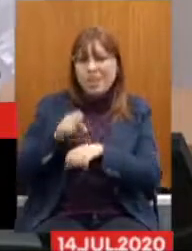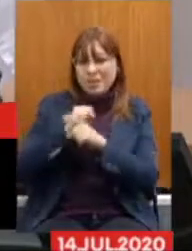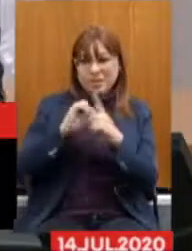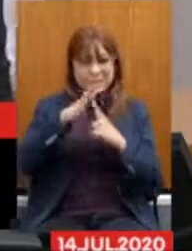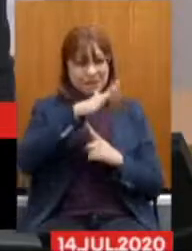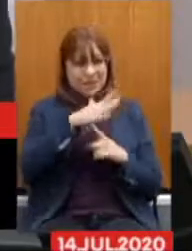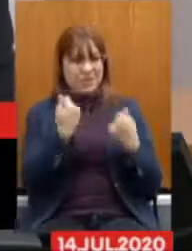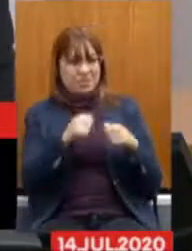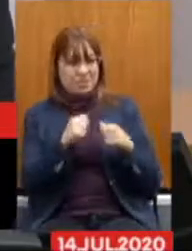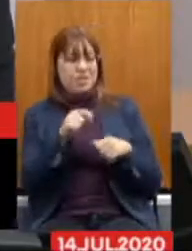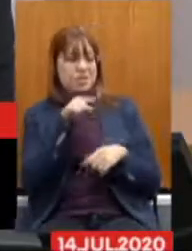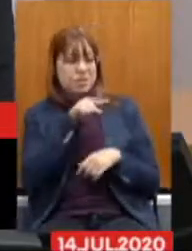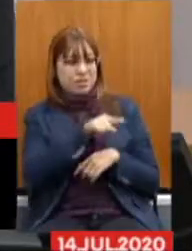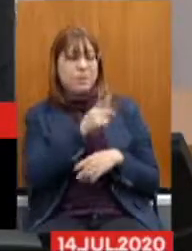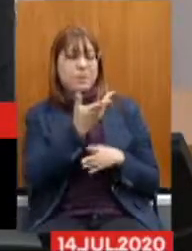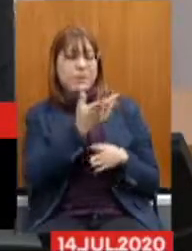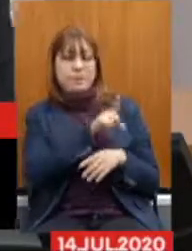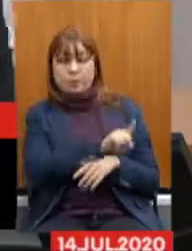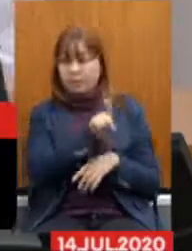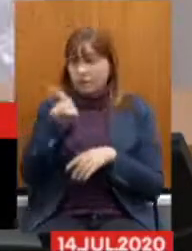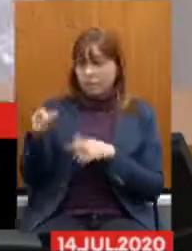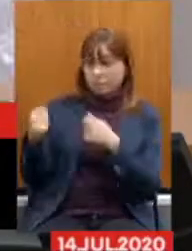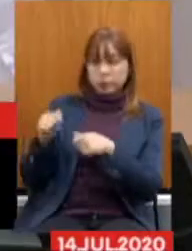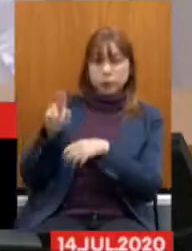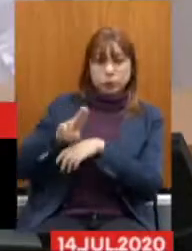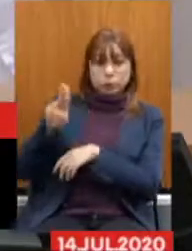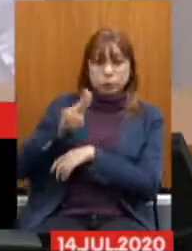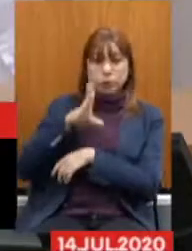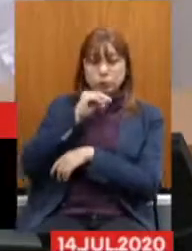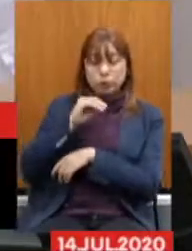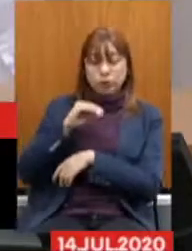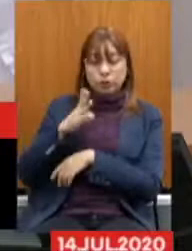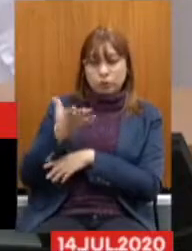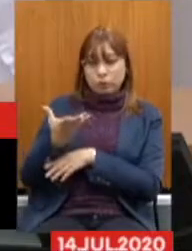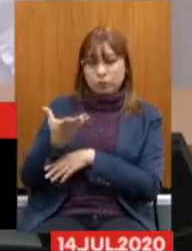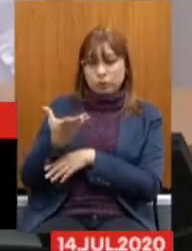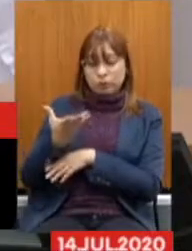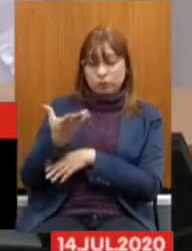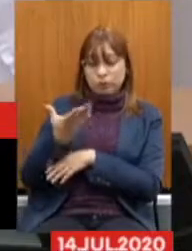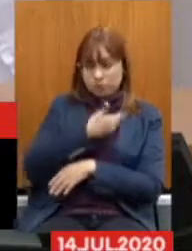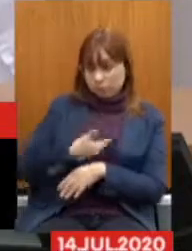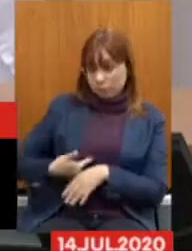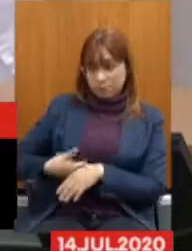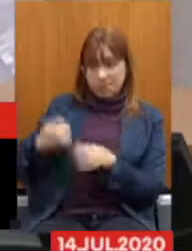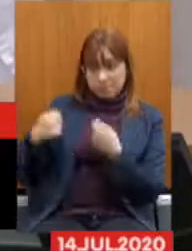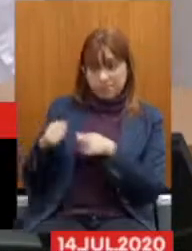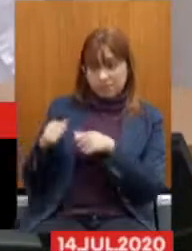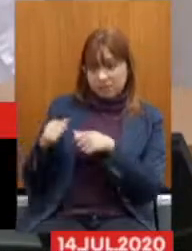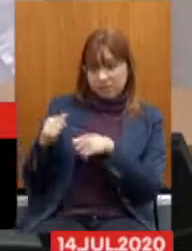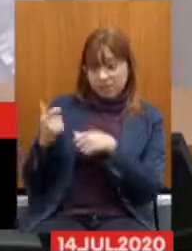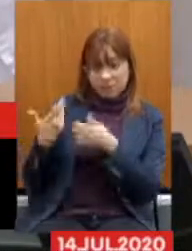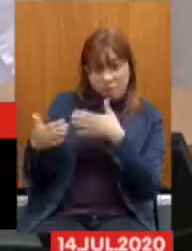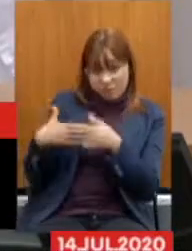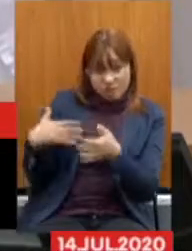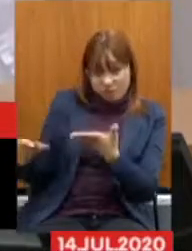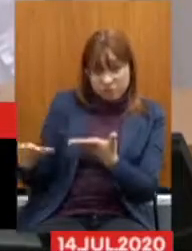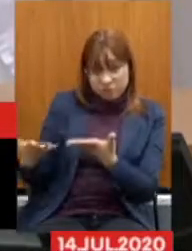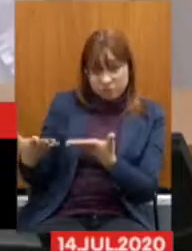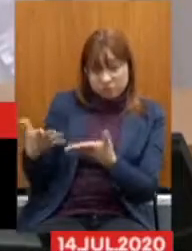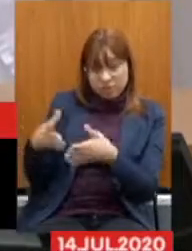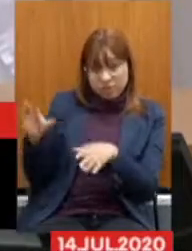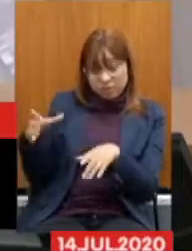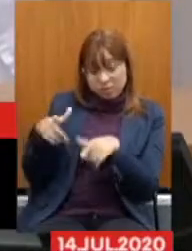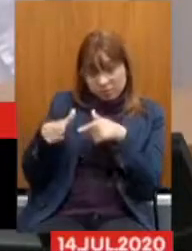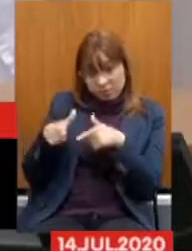Que usa os serviços públicos Tem que ser um serviço qualquer Um serviço menor E aí Eu venho dizer